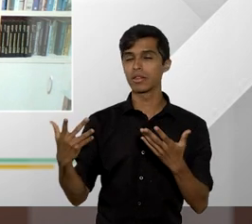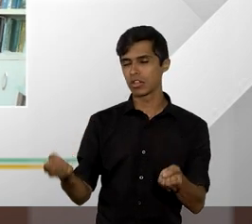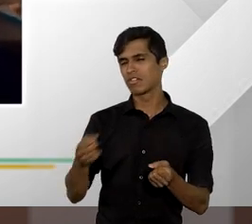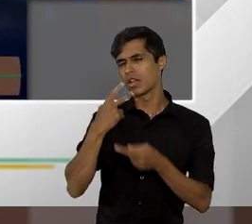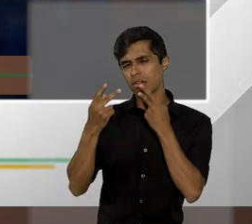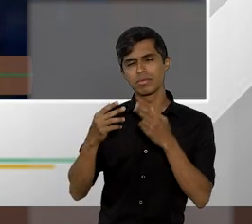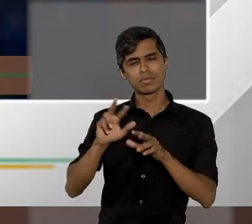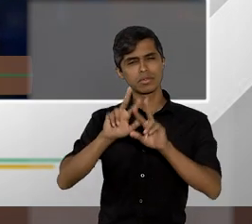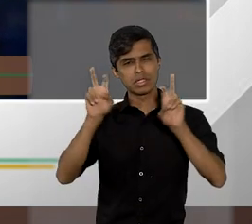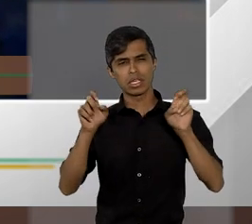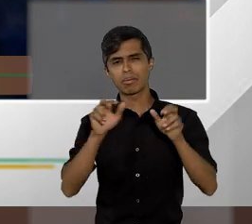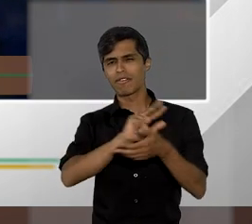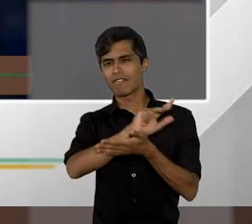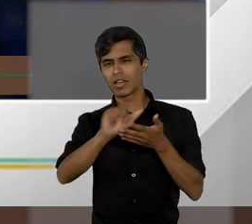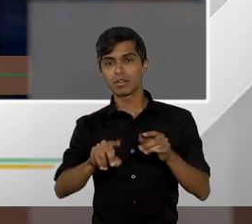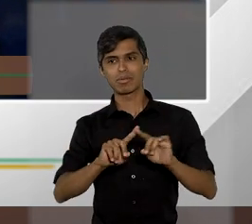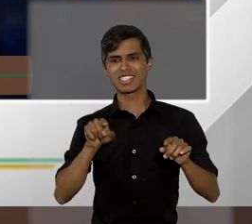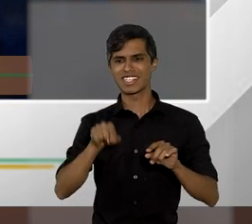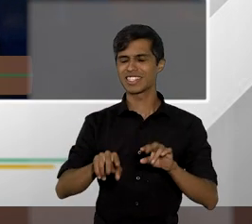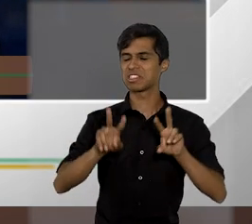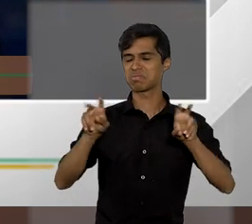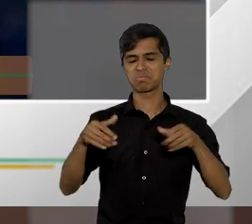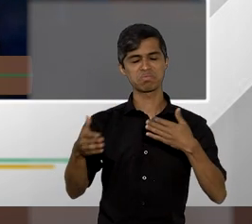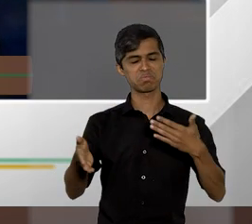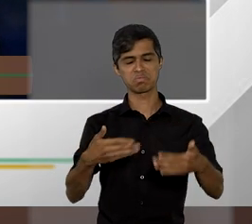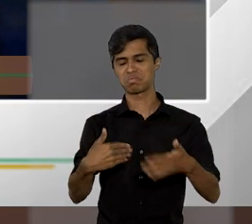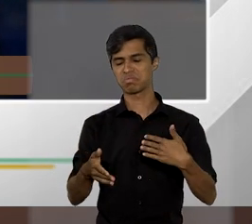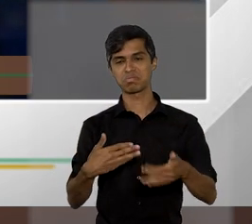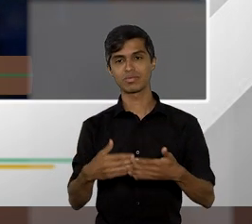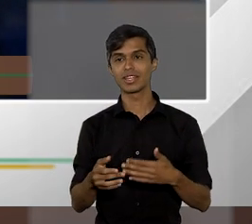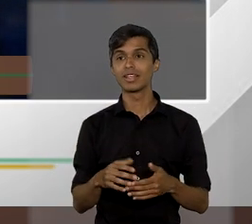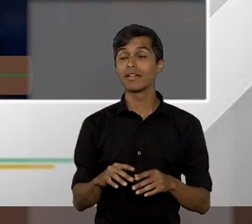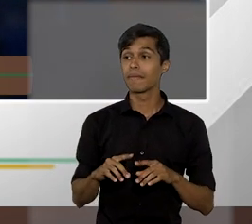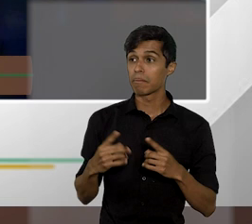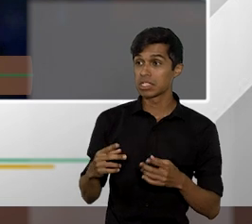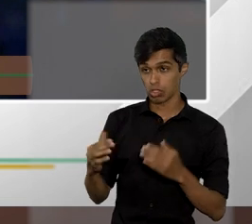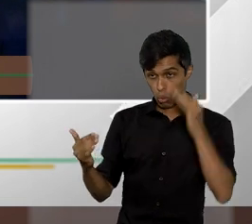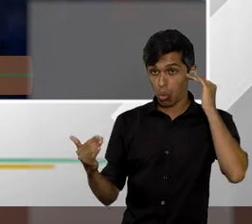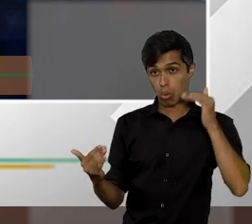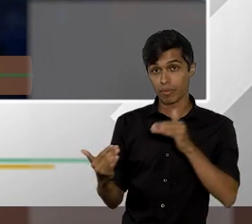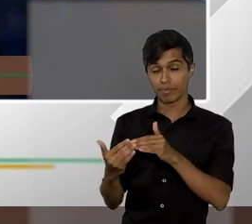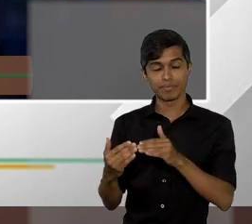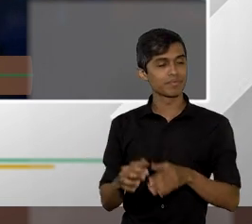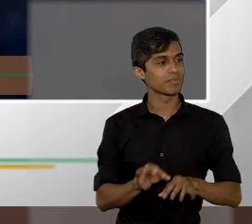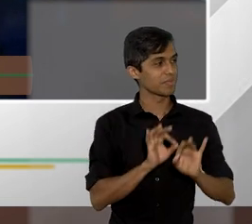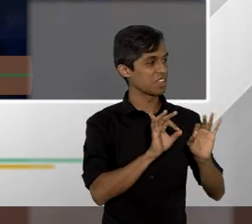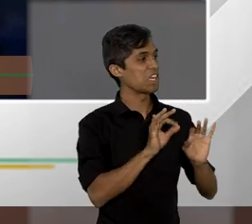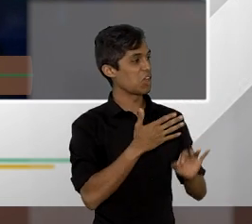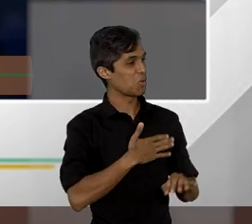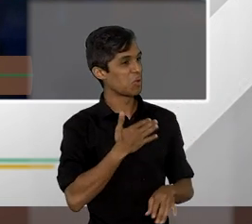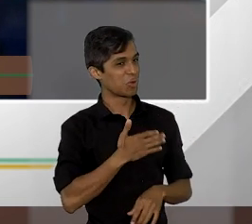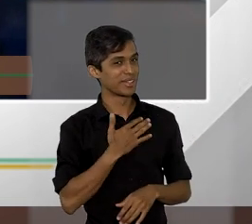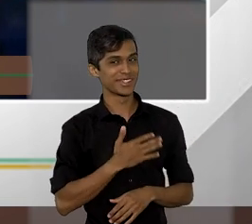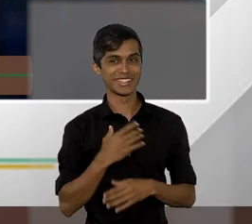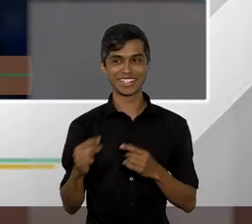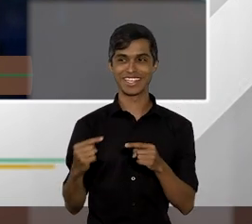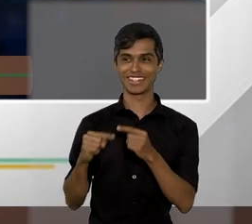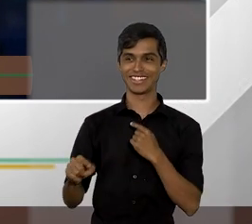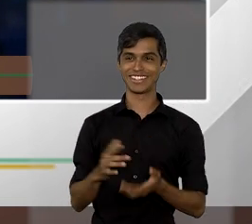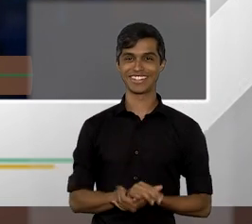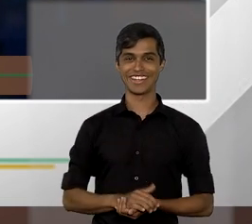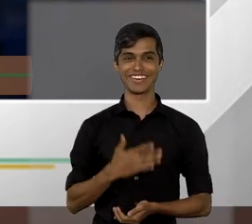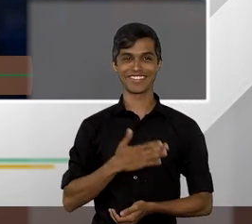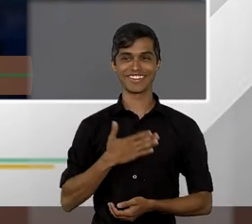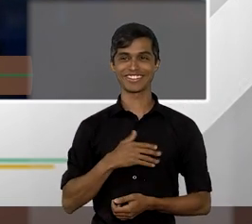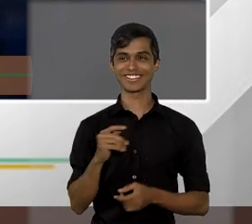assuntos mas não conversamos sobre esse de fato eu leio tudo que o professor Bambier escreve e eu gosto da divergência eu vou